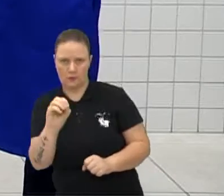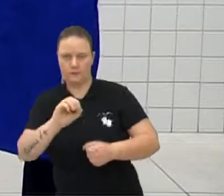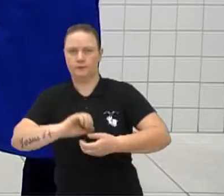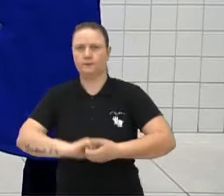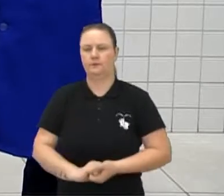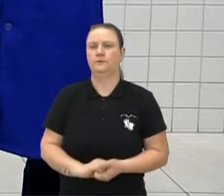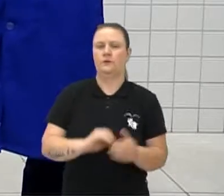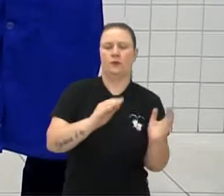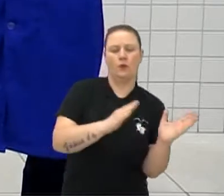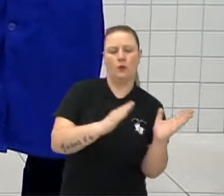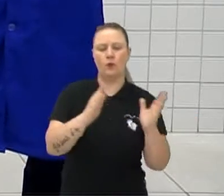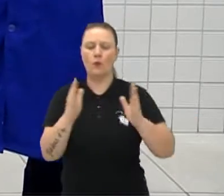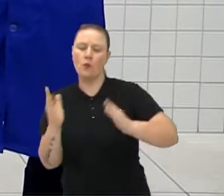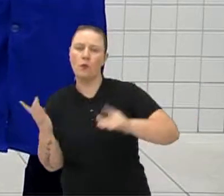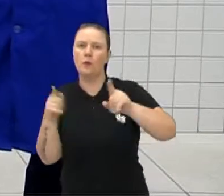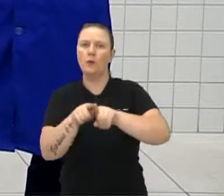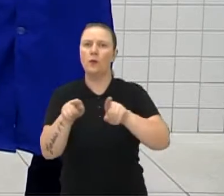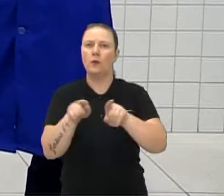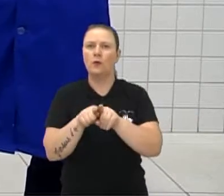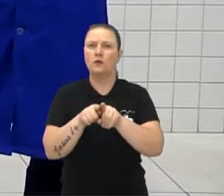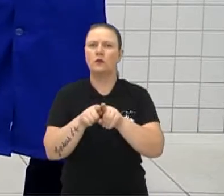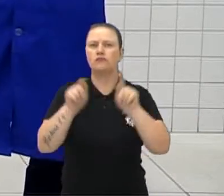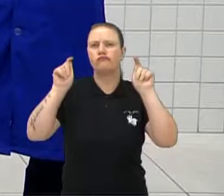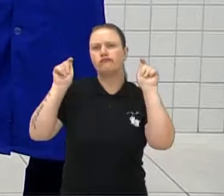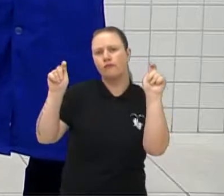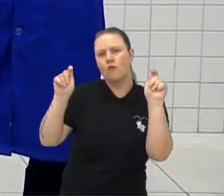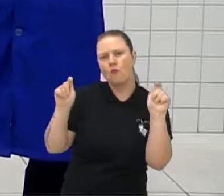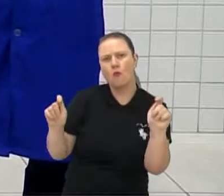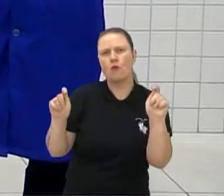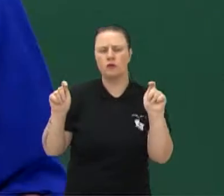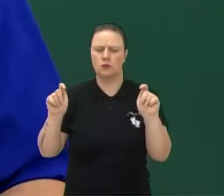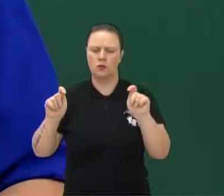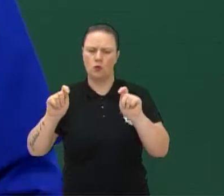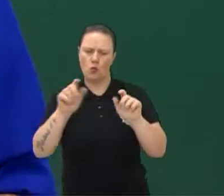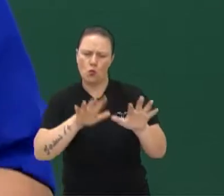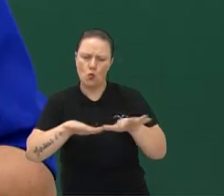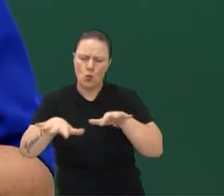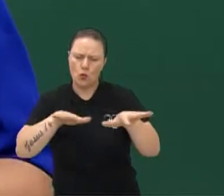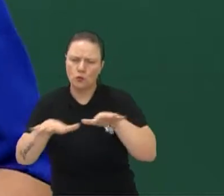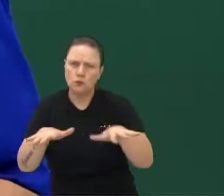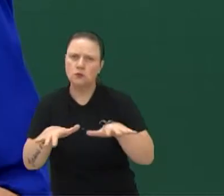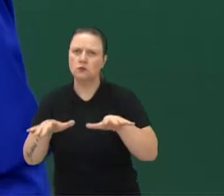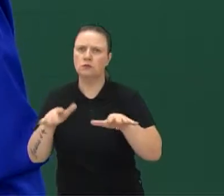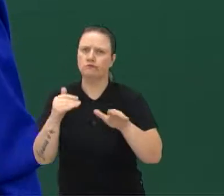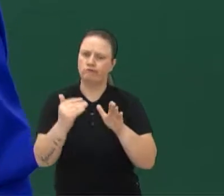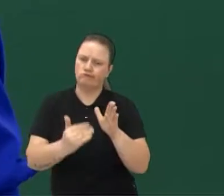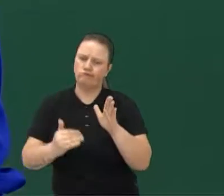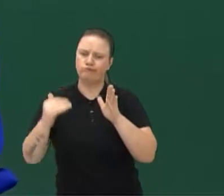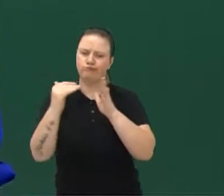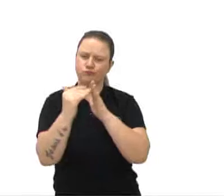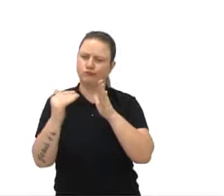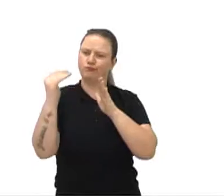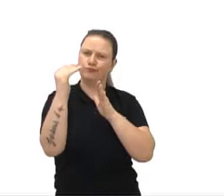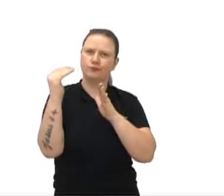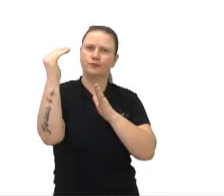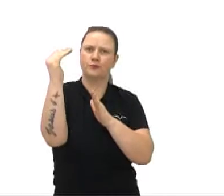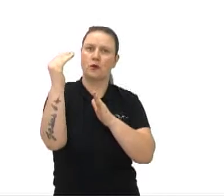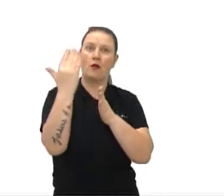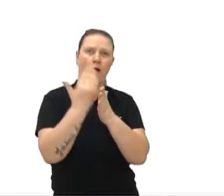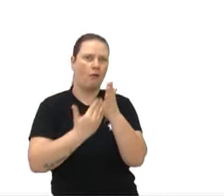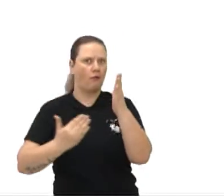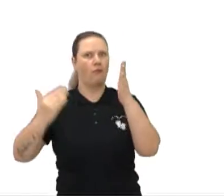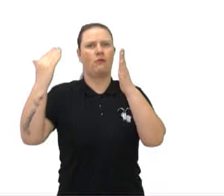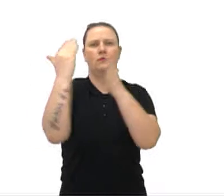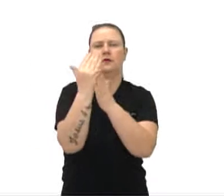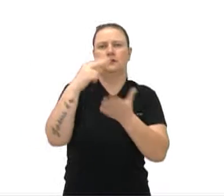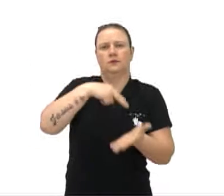Nesse período, esse movimento da cultura negra acabou crescendo muito e extrapolou a dança. Então, gente começou a